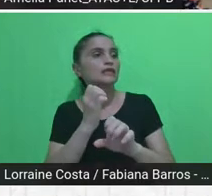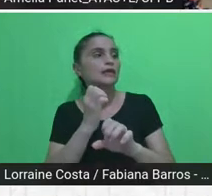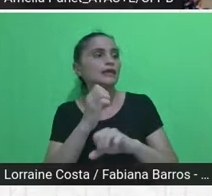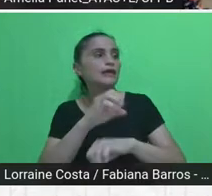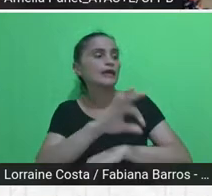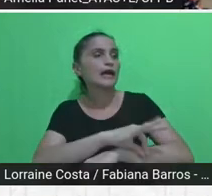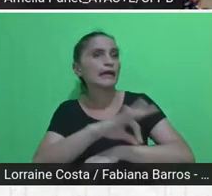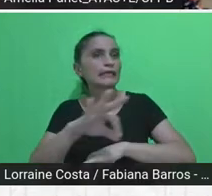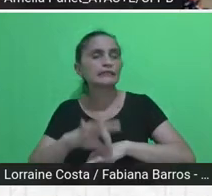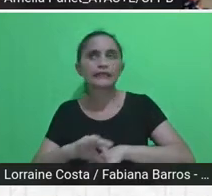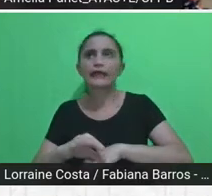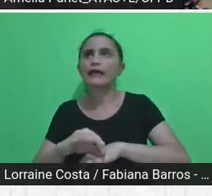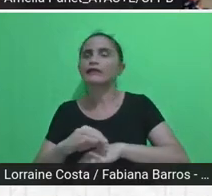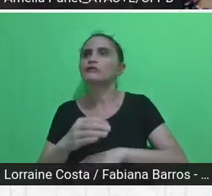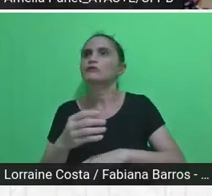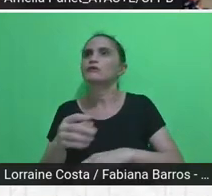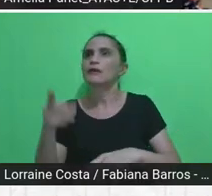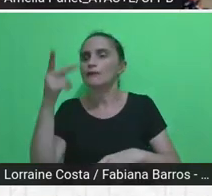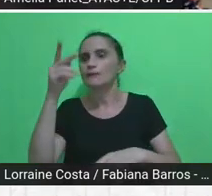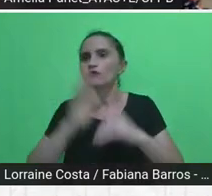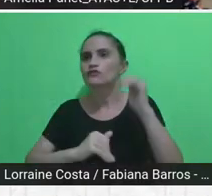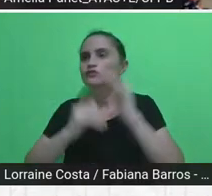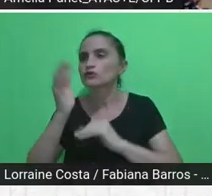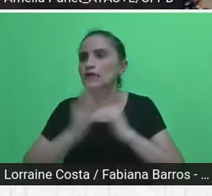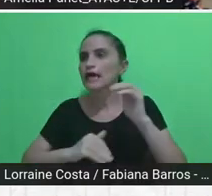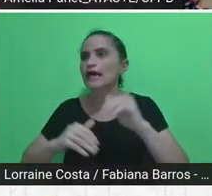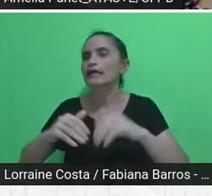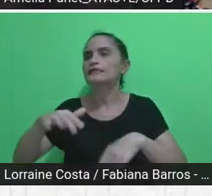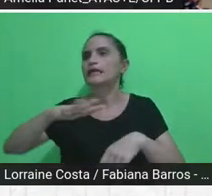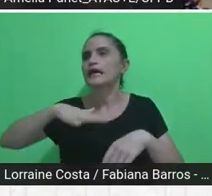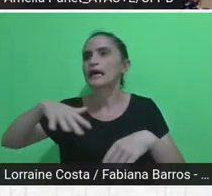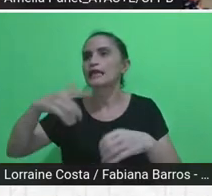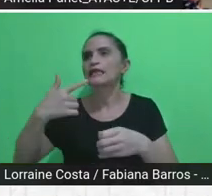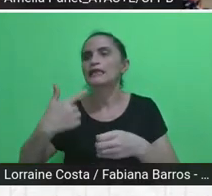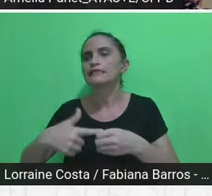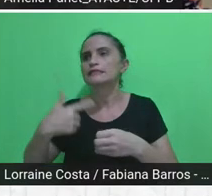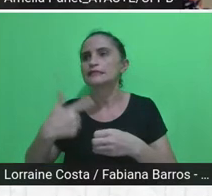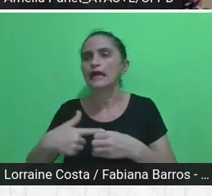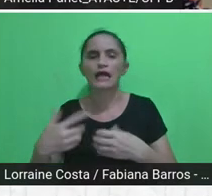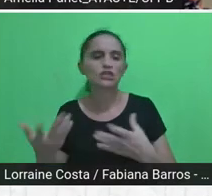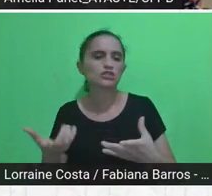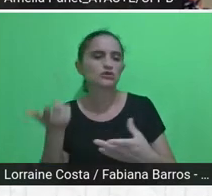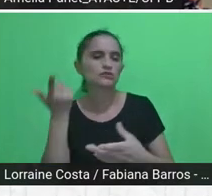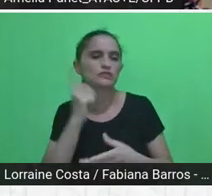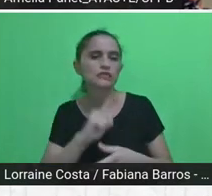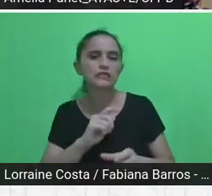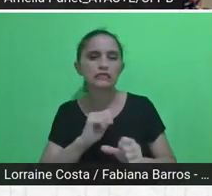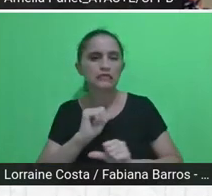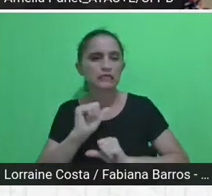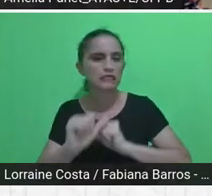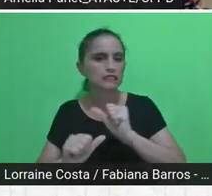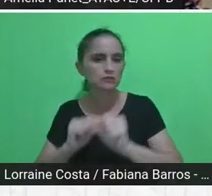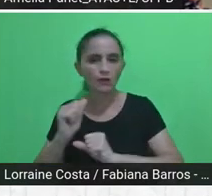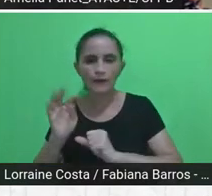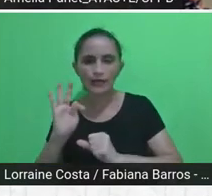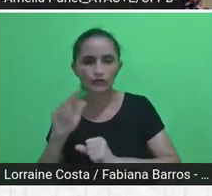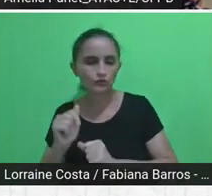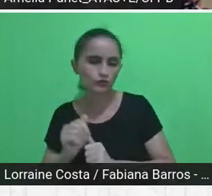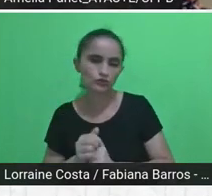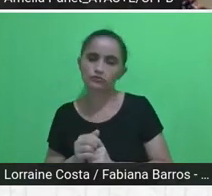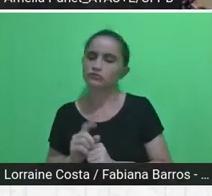todo esse território que faz parte latente da assessoria técnica, que existe a